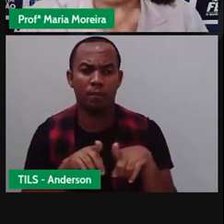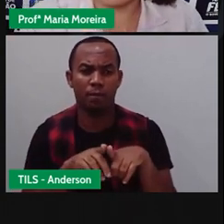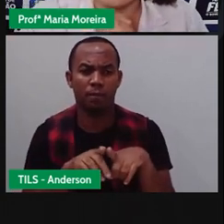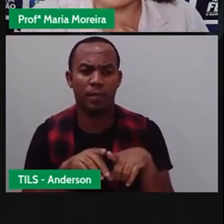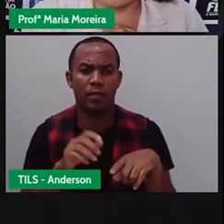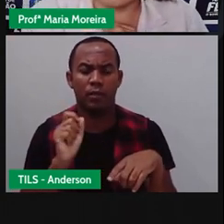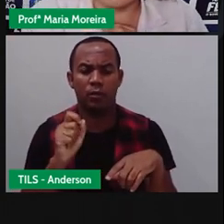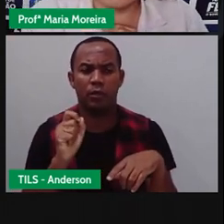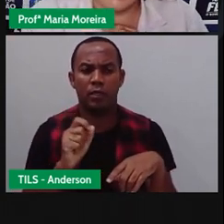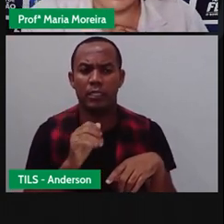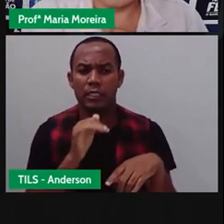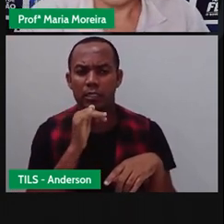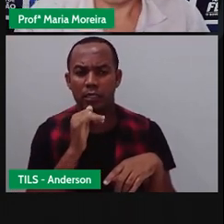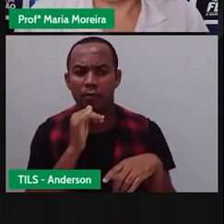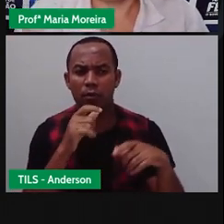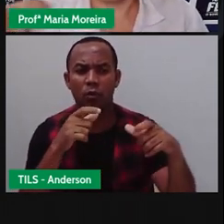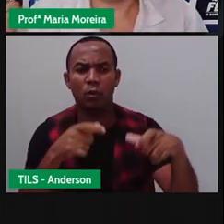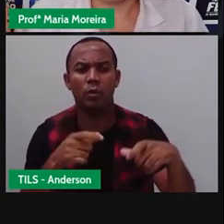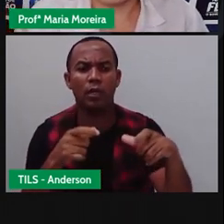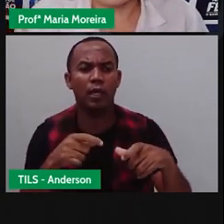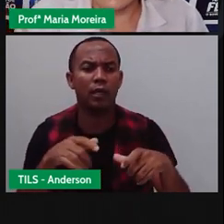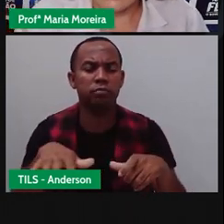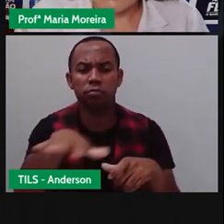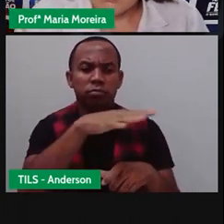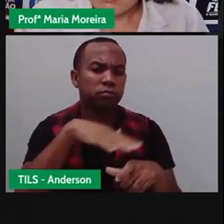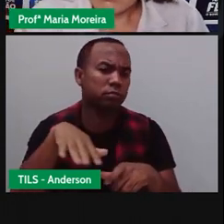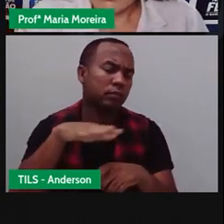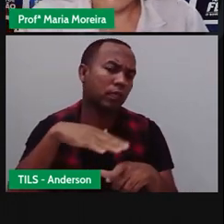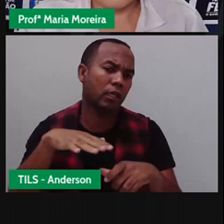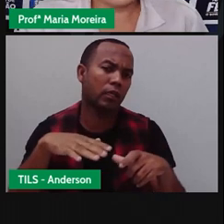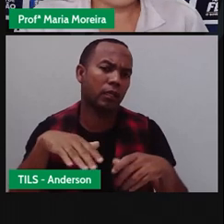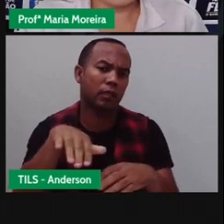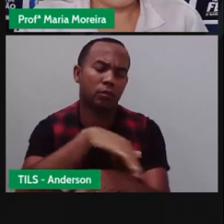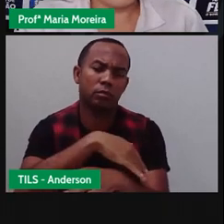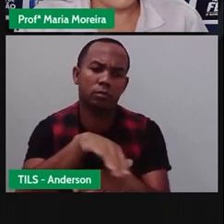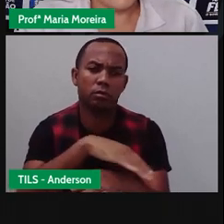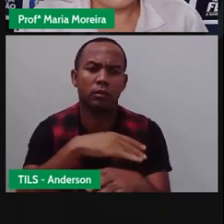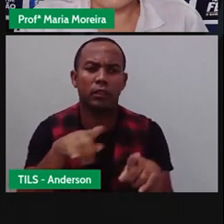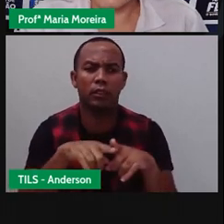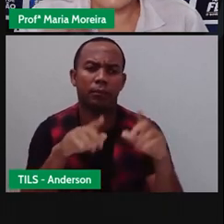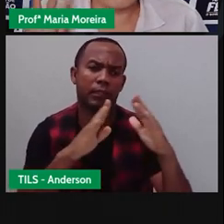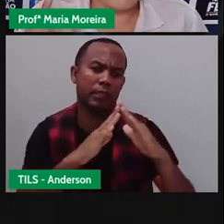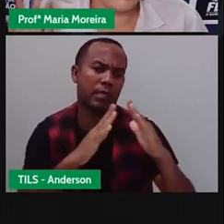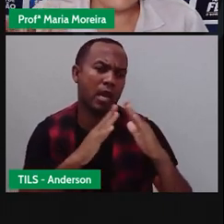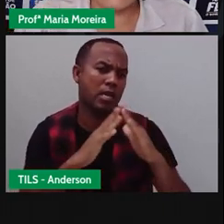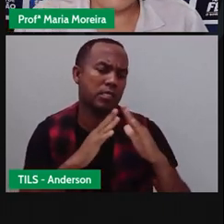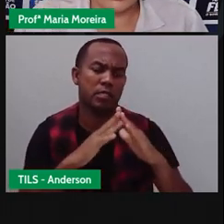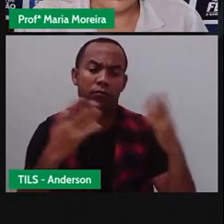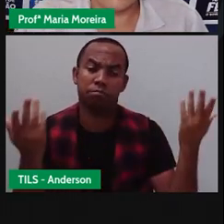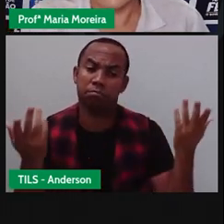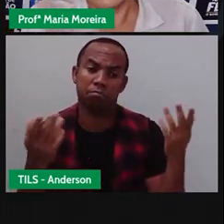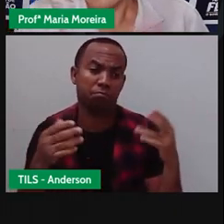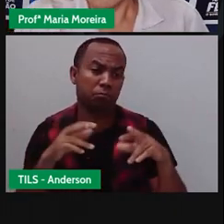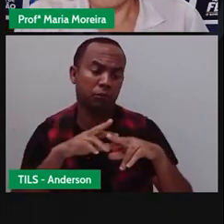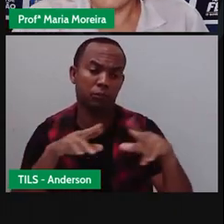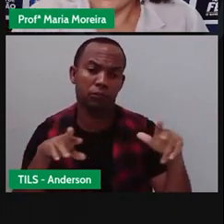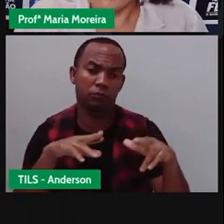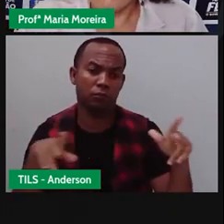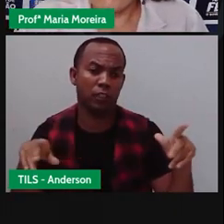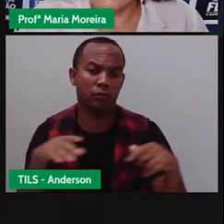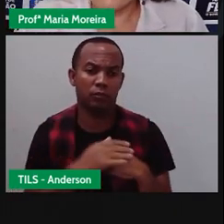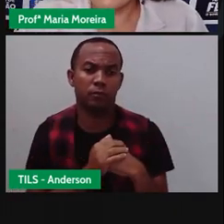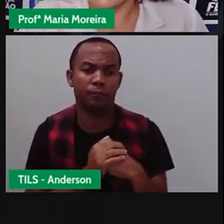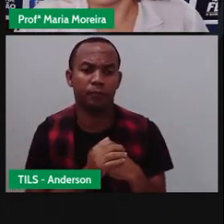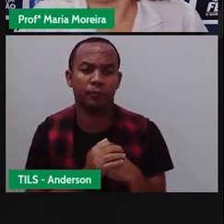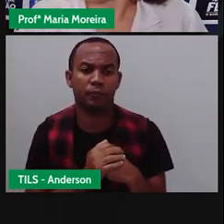posso utilizar um exemplo do meu bairro, eu posso utilizar o exemplo da minha casa. Eu posso fazer várias situações. Vou mais